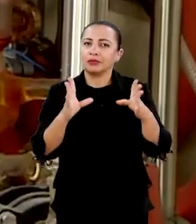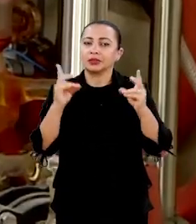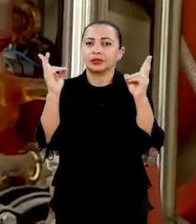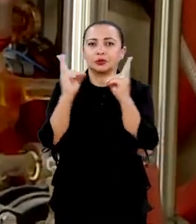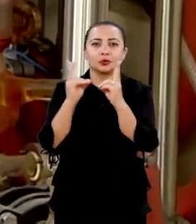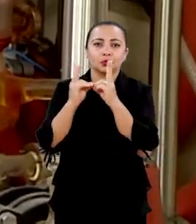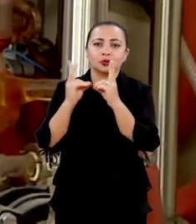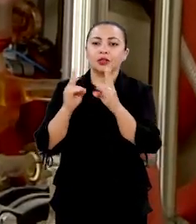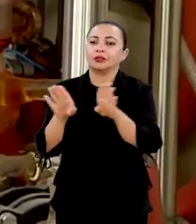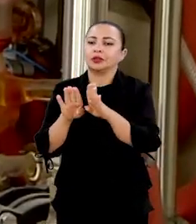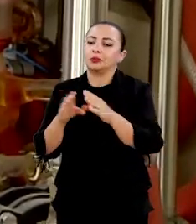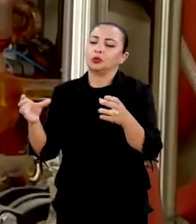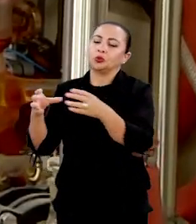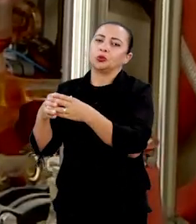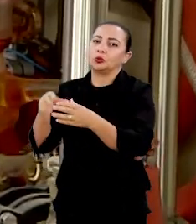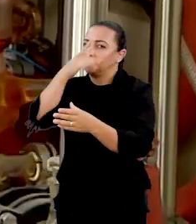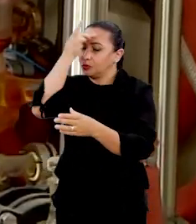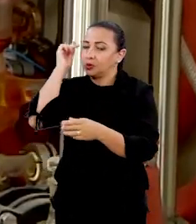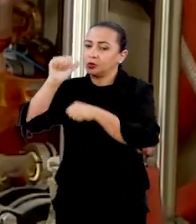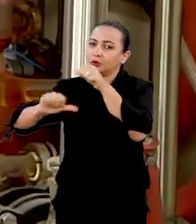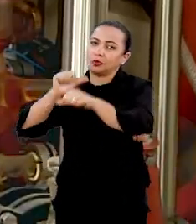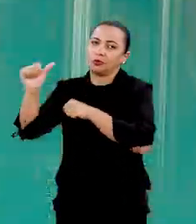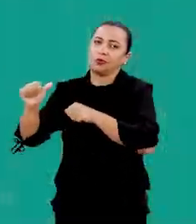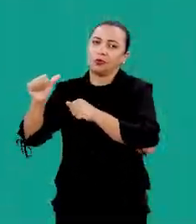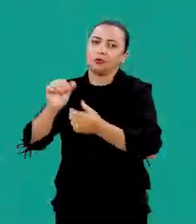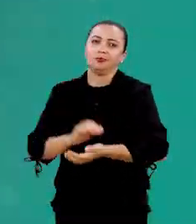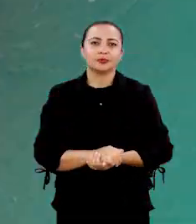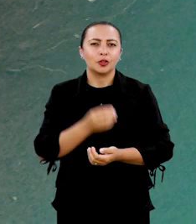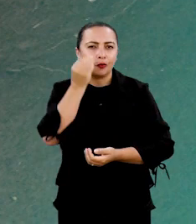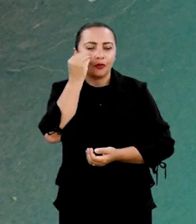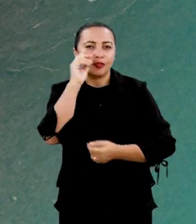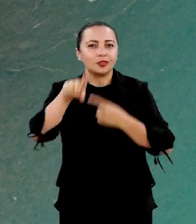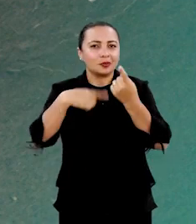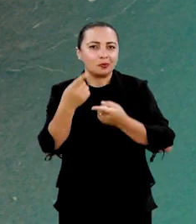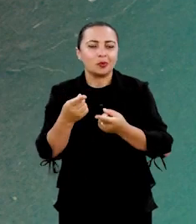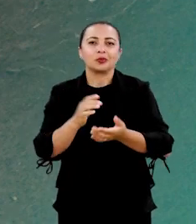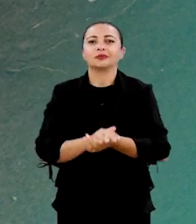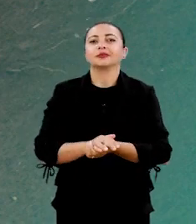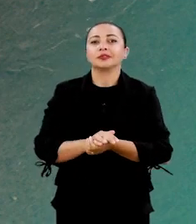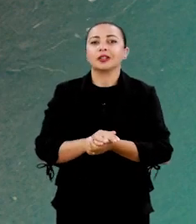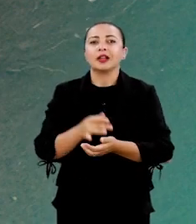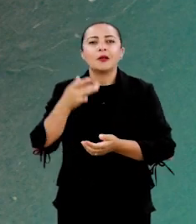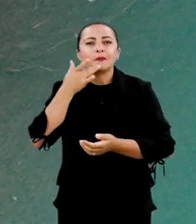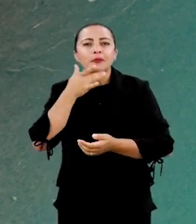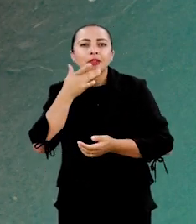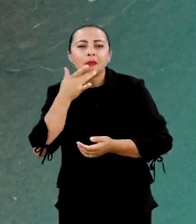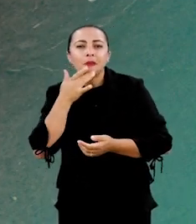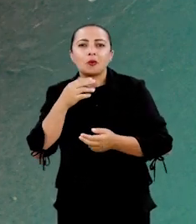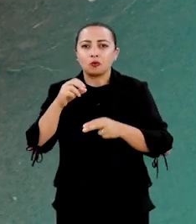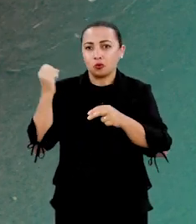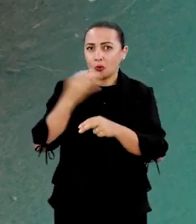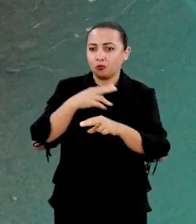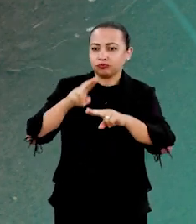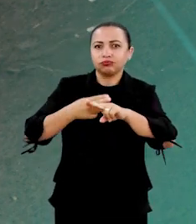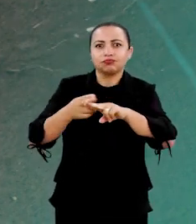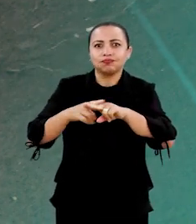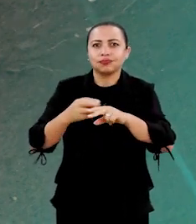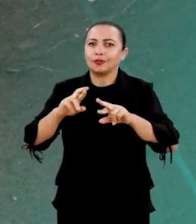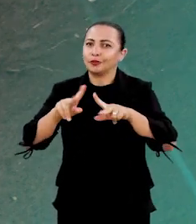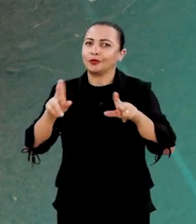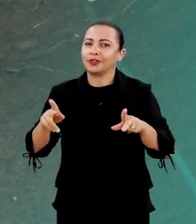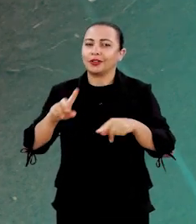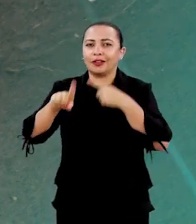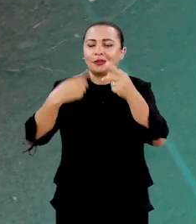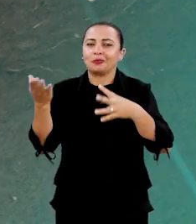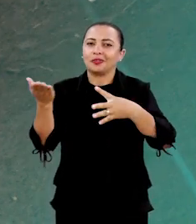universidade e do grupo que desenvolveu. E veja daqui a pouco o sabor e a novidade de um chocolate